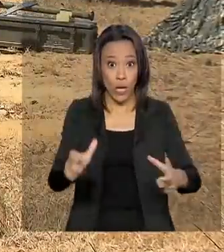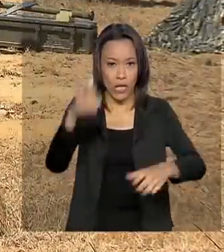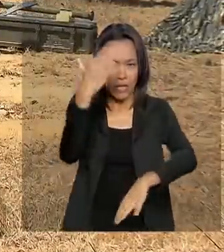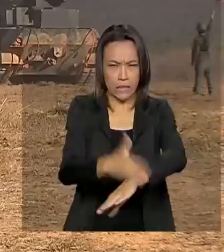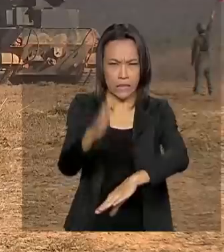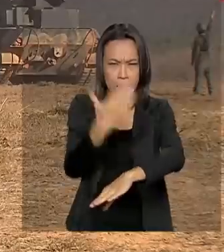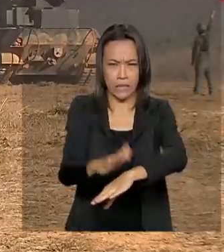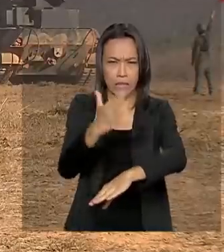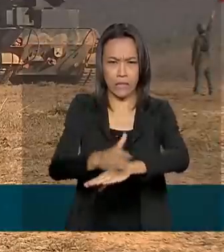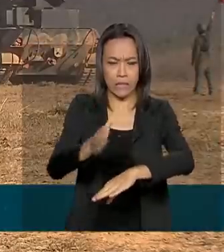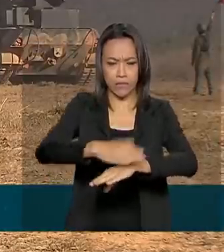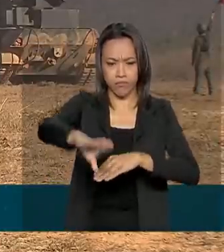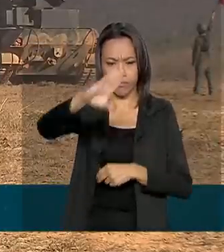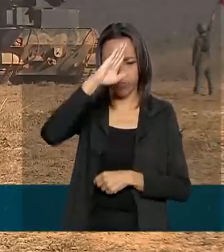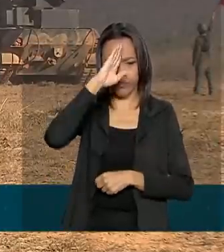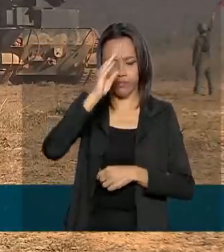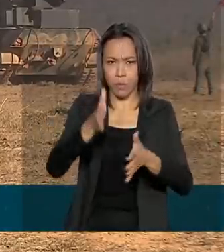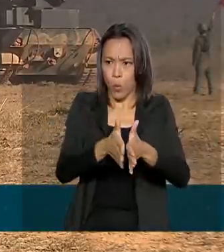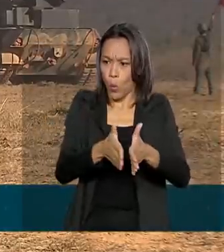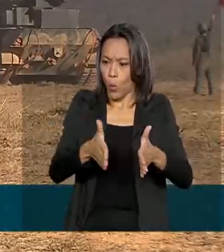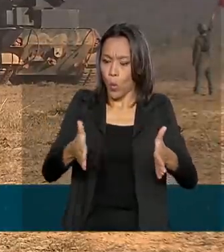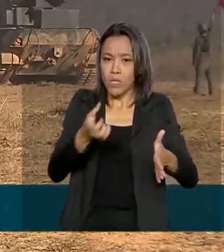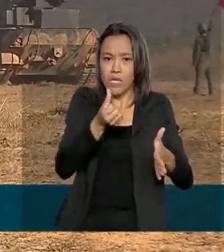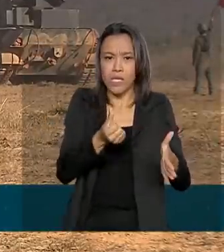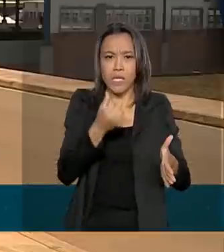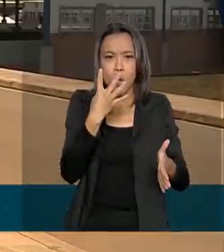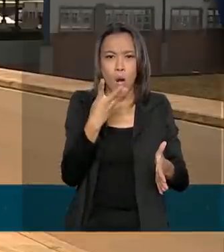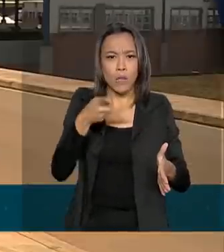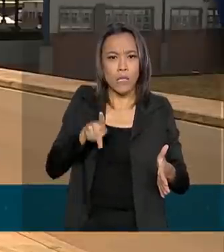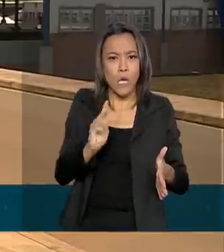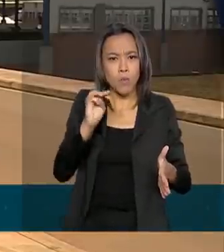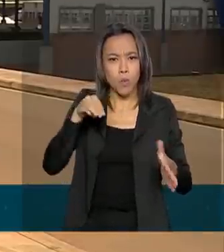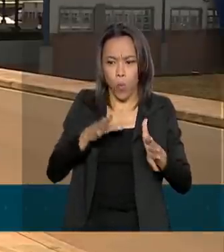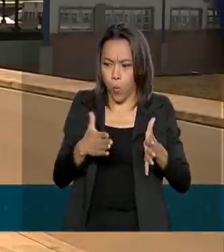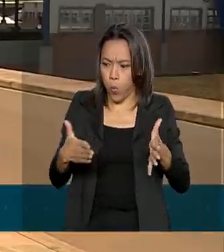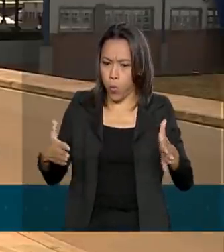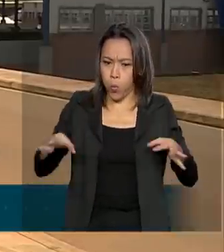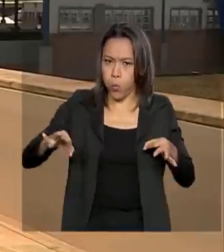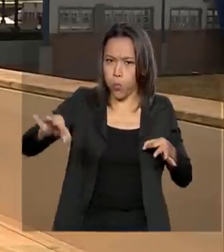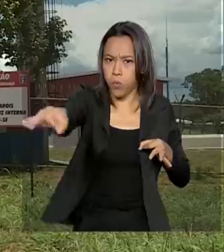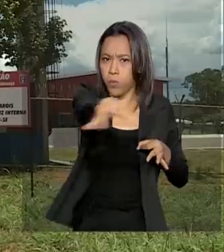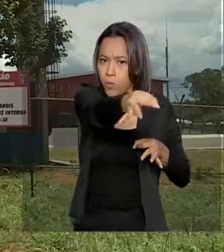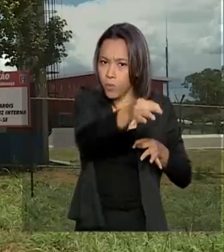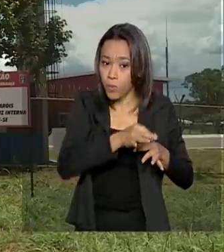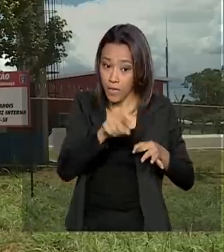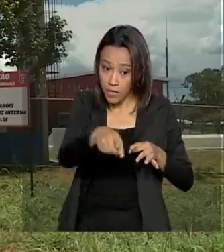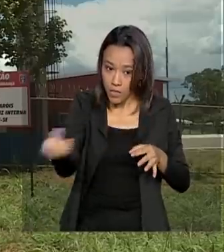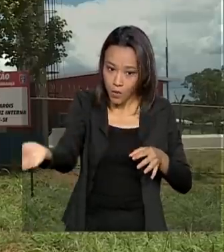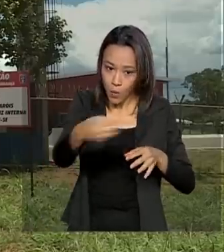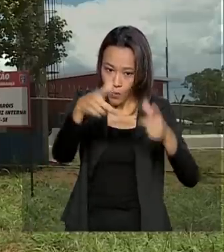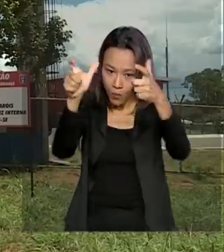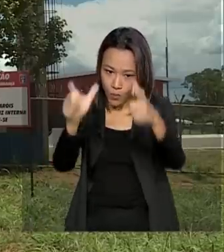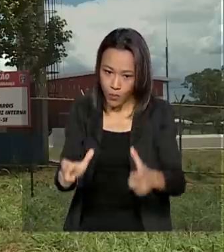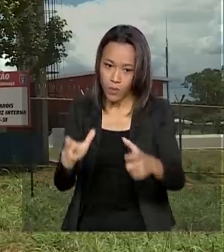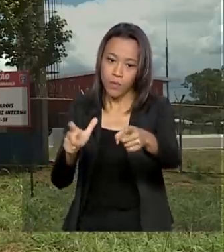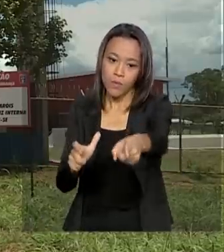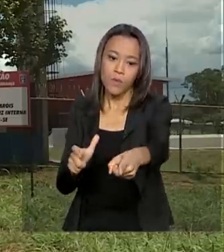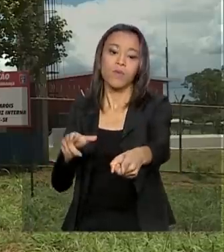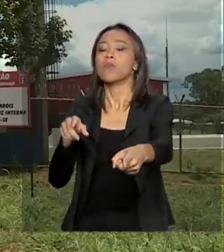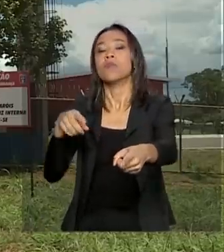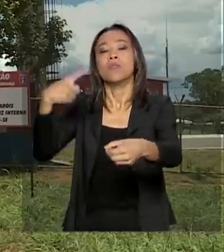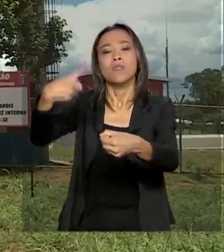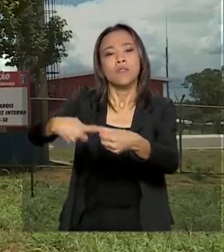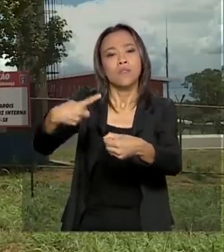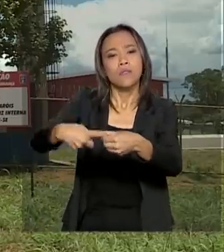militar do país, com uma área de 64 quilômetros quadrados, o novo Comando de Artilharia foi instalado no Forte Santa